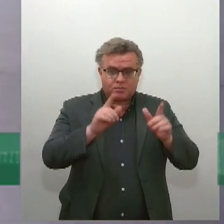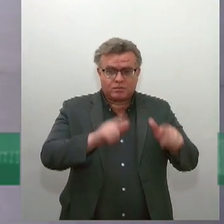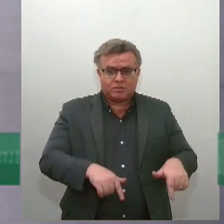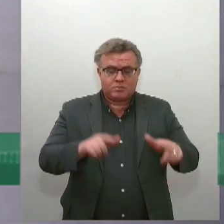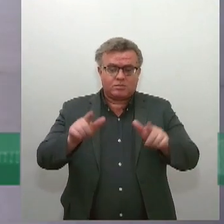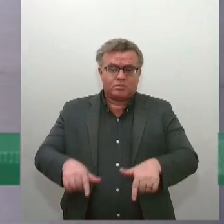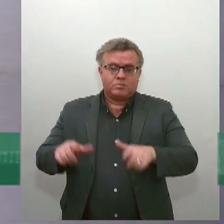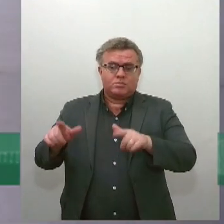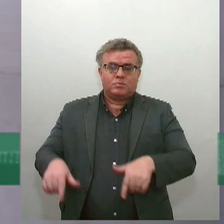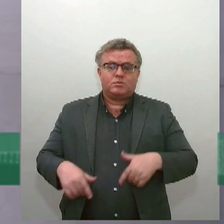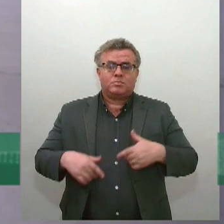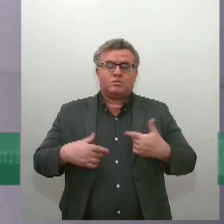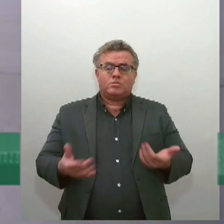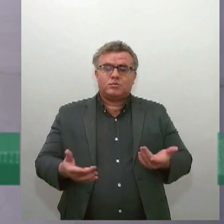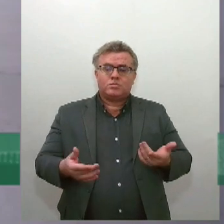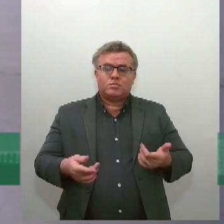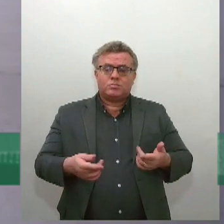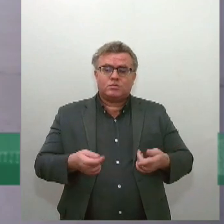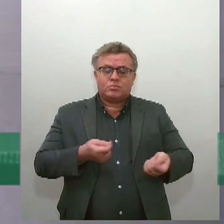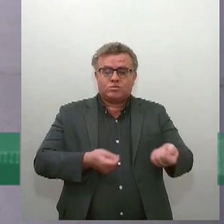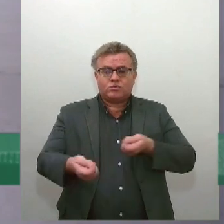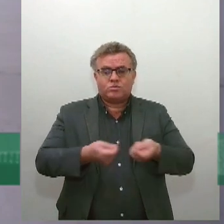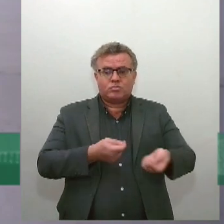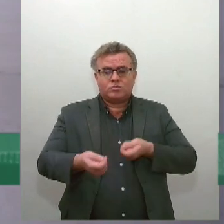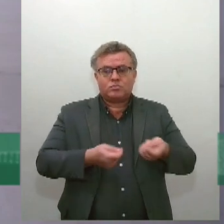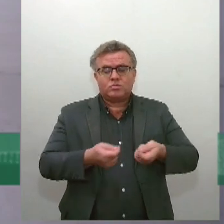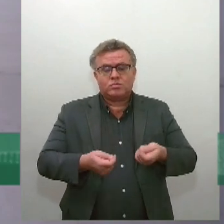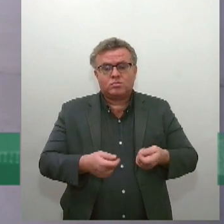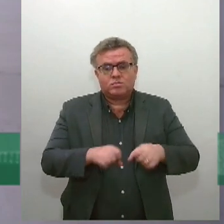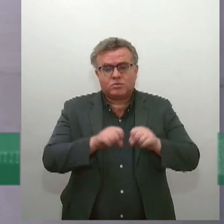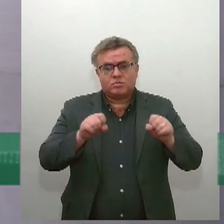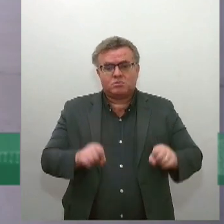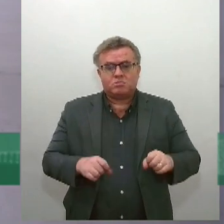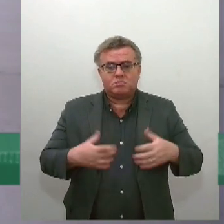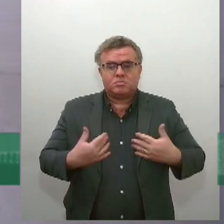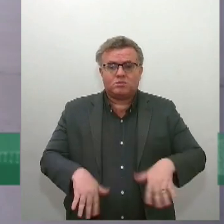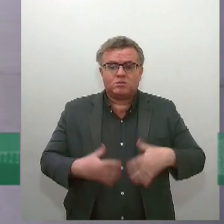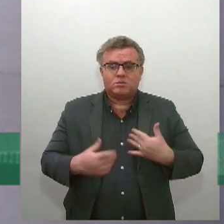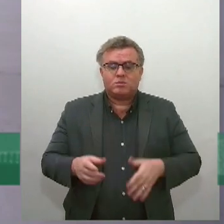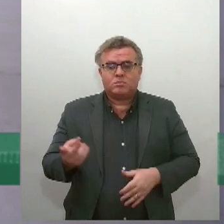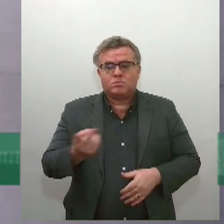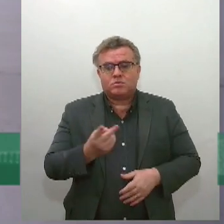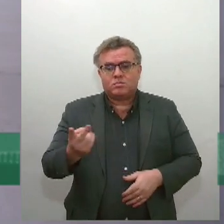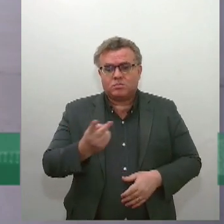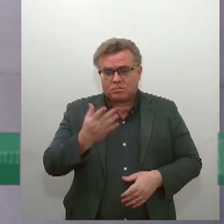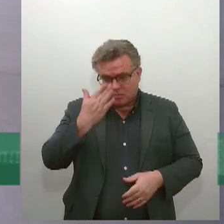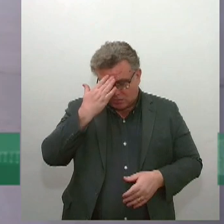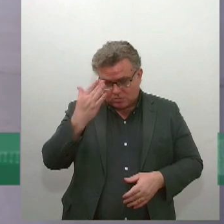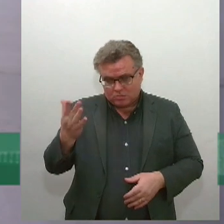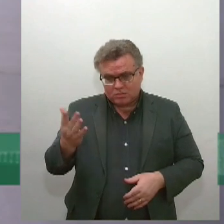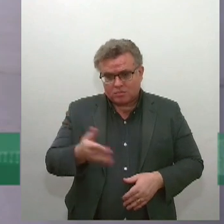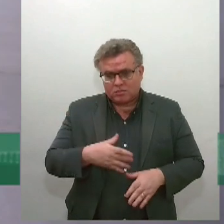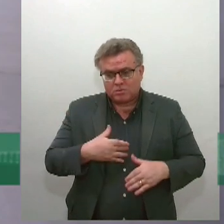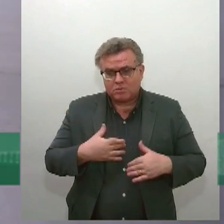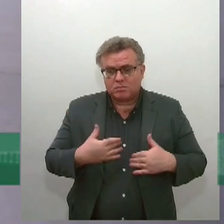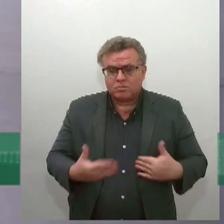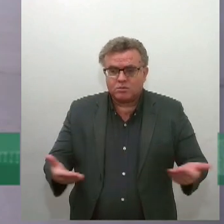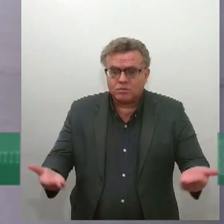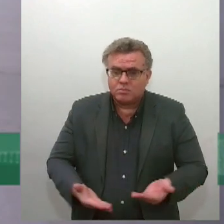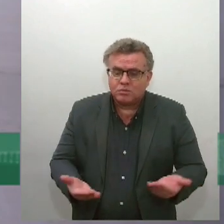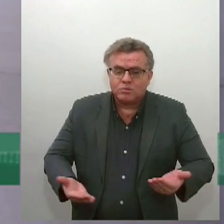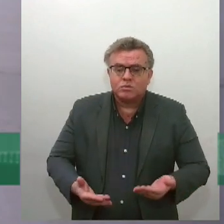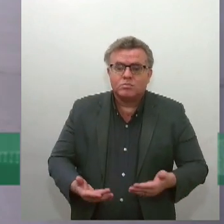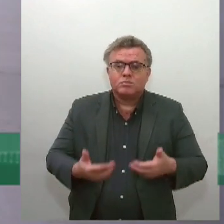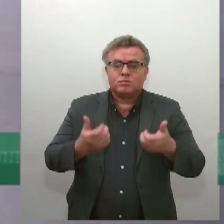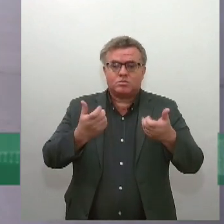jurisdicional monocrático. Olha, Júlio e Marcelo, agradeço demais a participação de vocês aqui no programa, o nosso